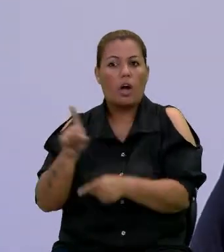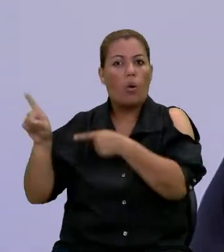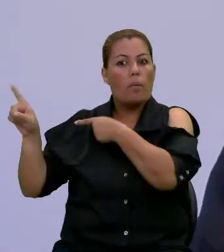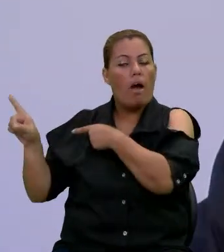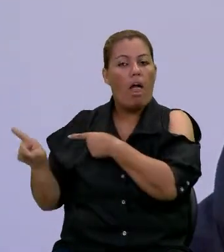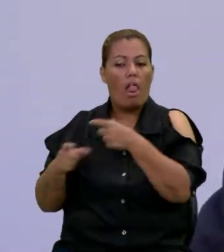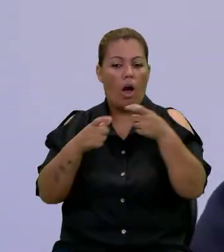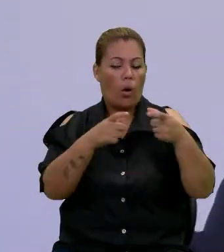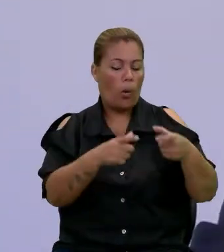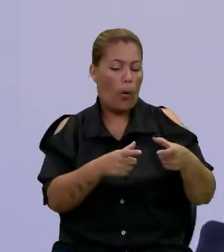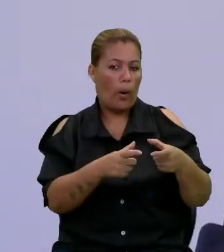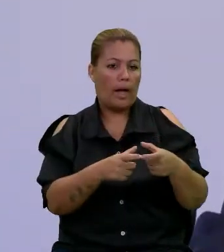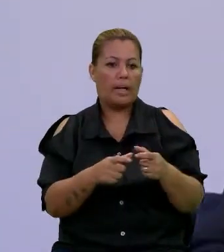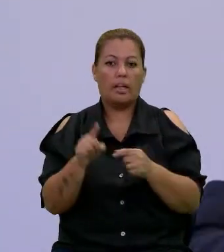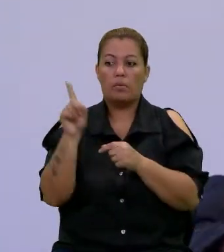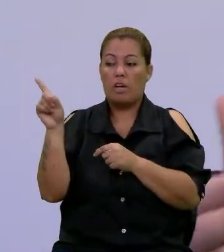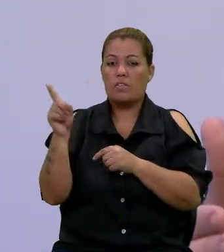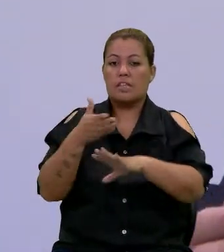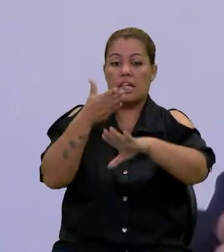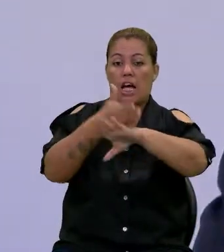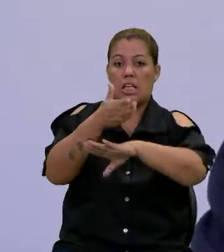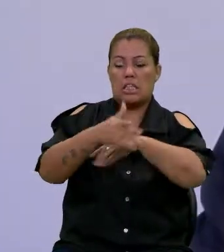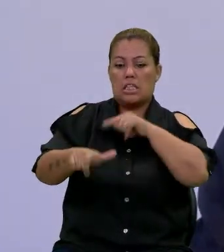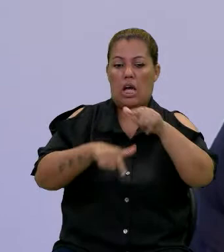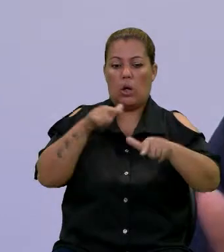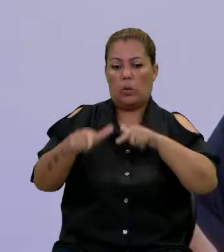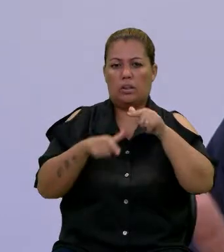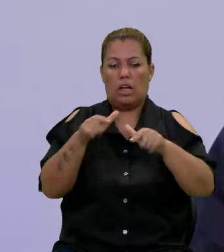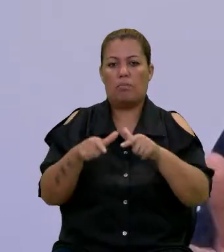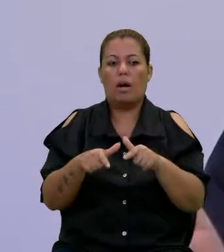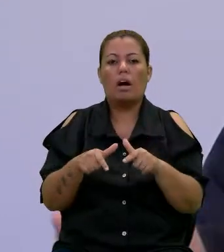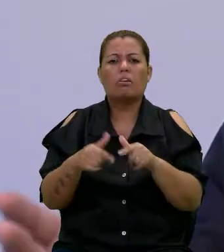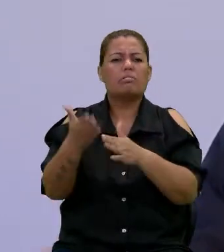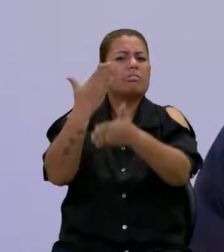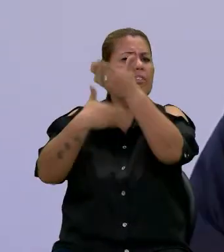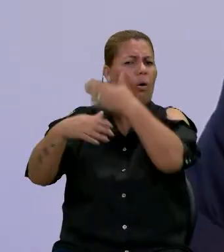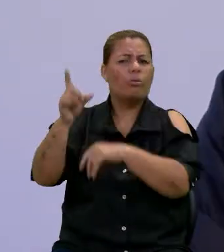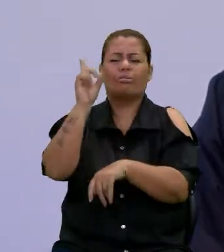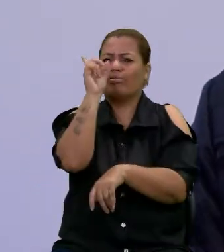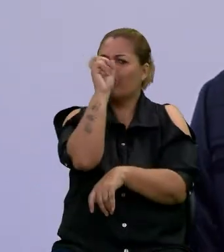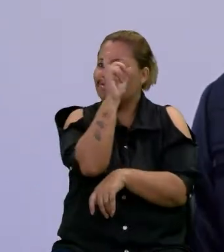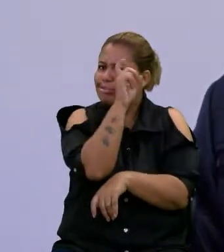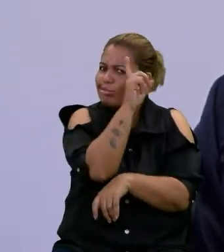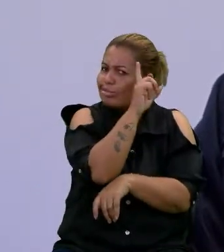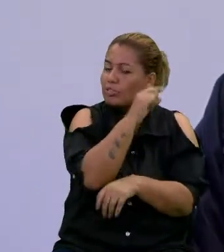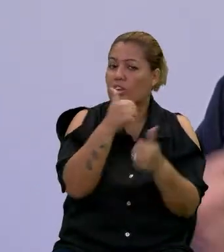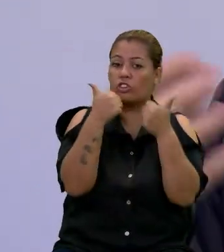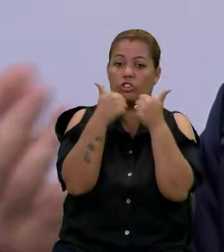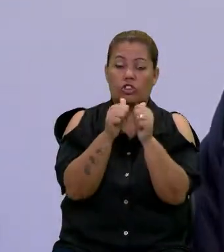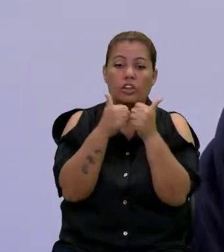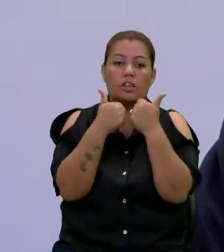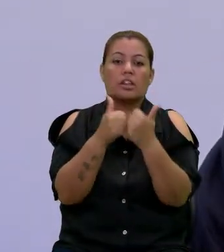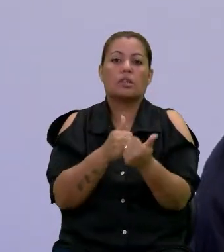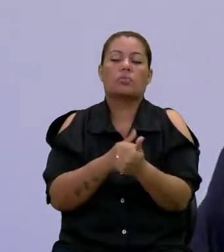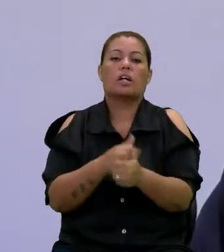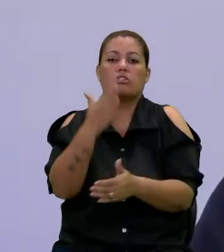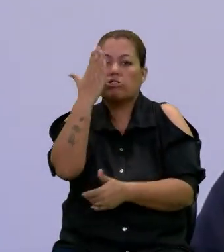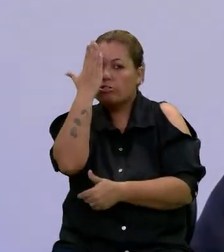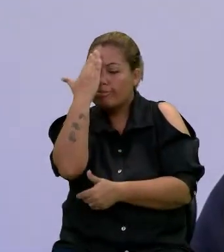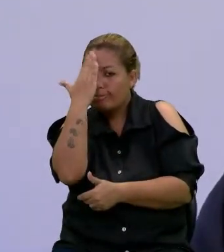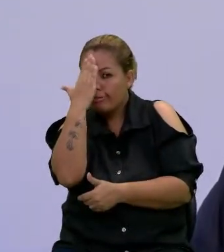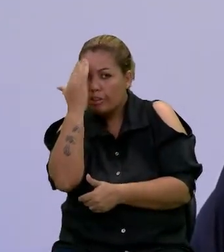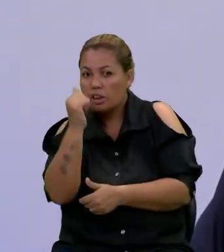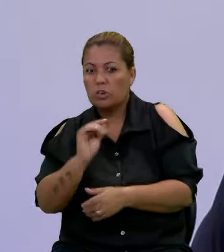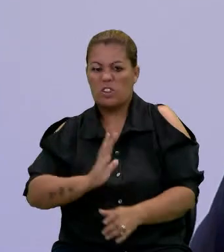coloca, que para você acessar o serviço tem uma série de outras dificuldades de transporte, de entendimento,